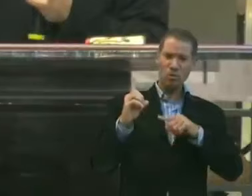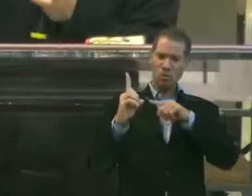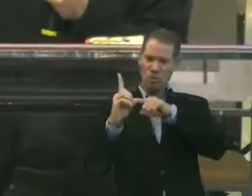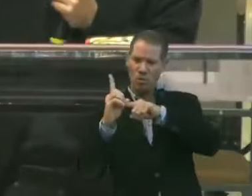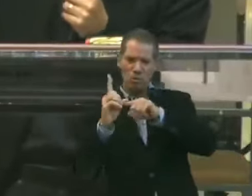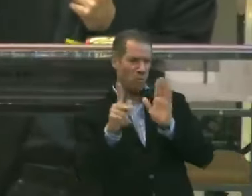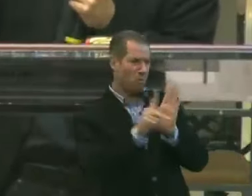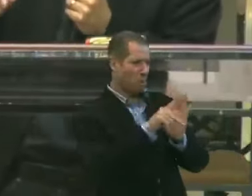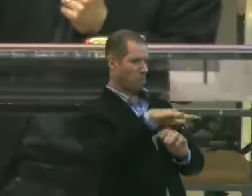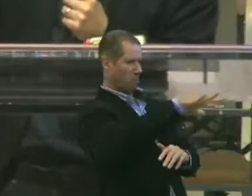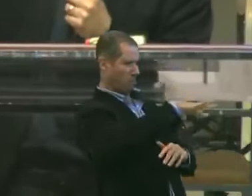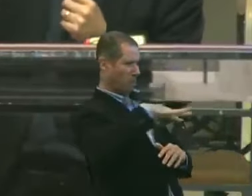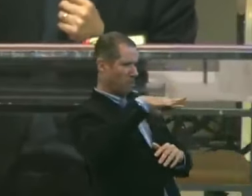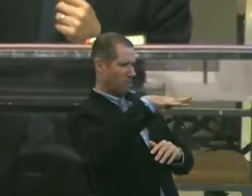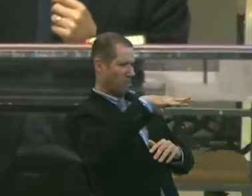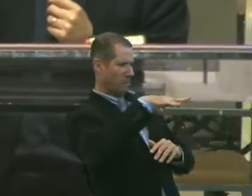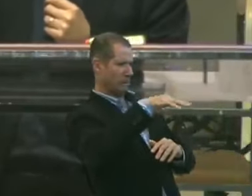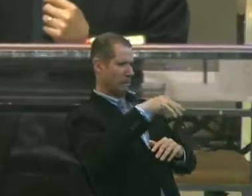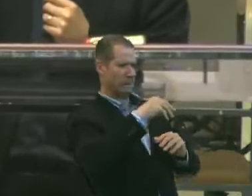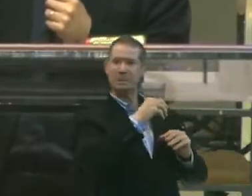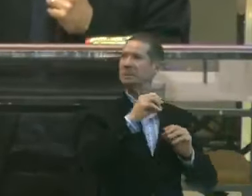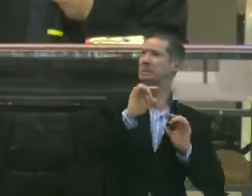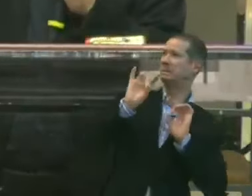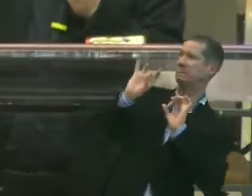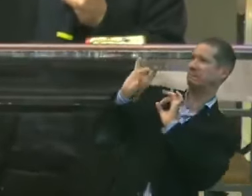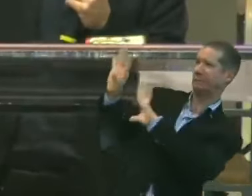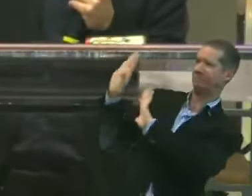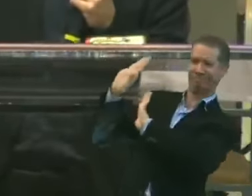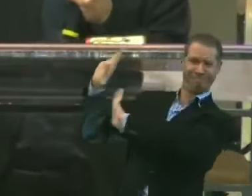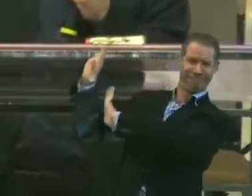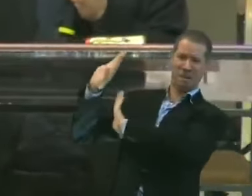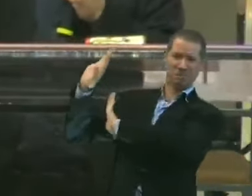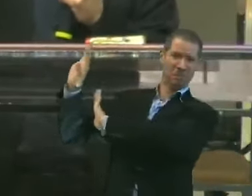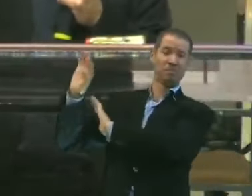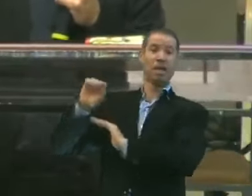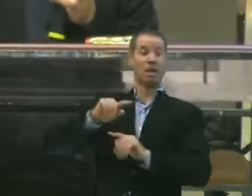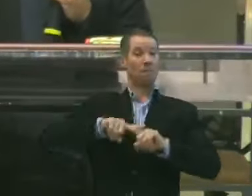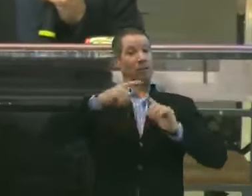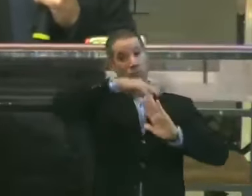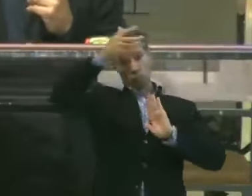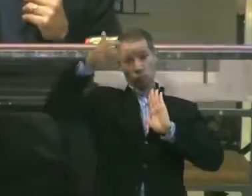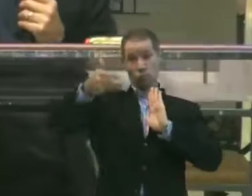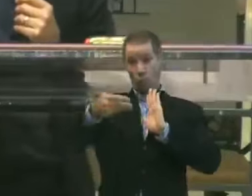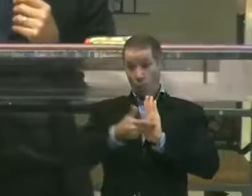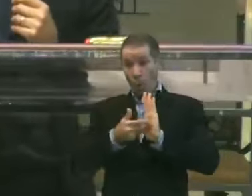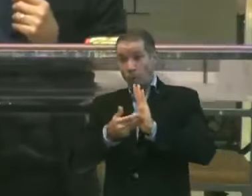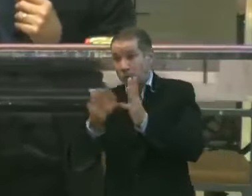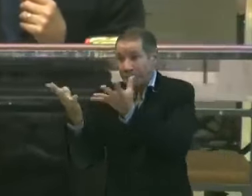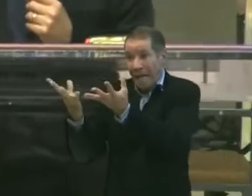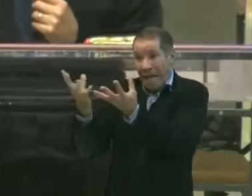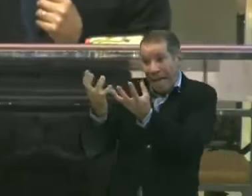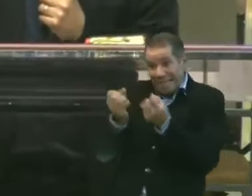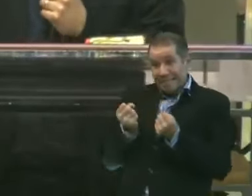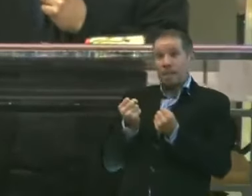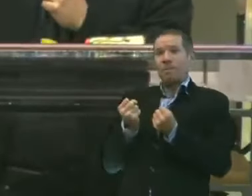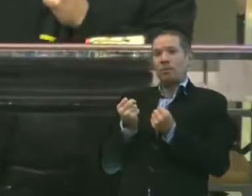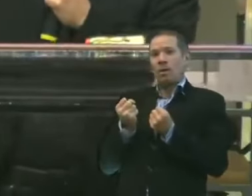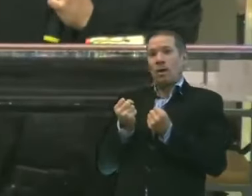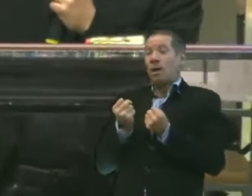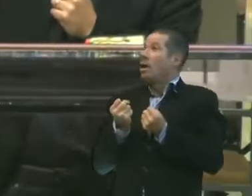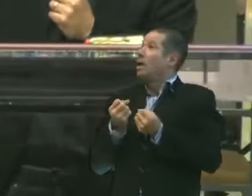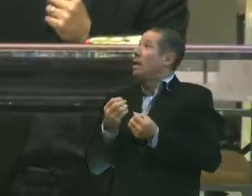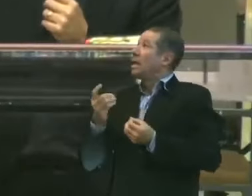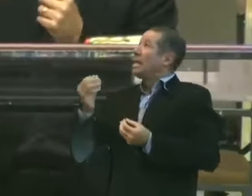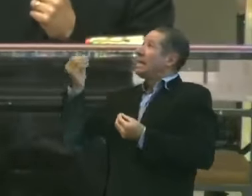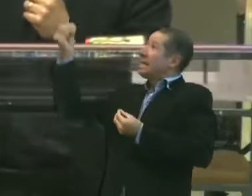não o receberam. Mas a todos quantos o receberam. Deu